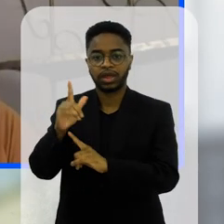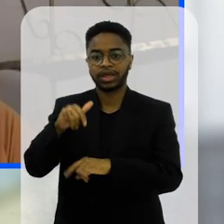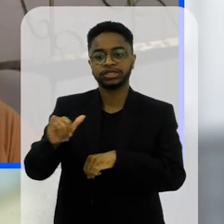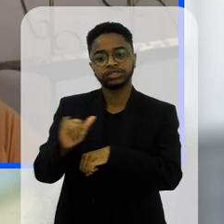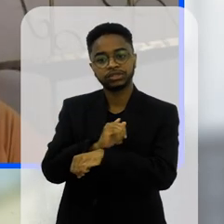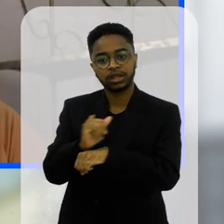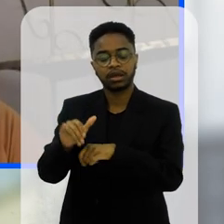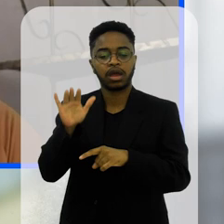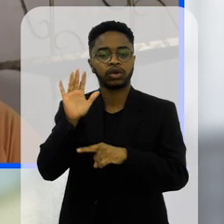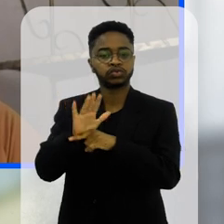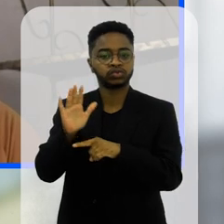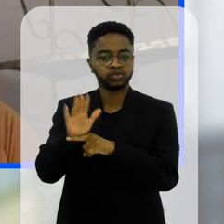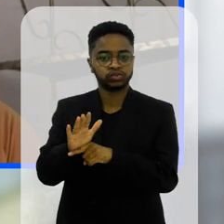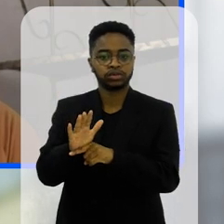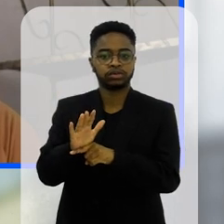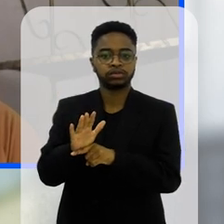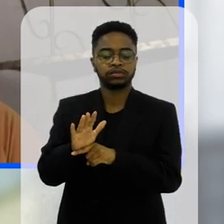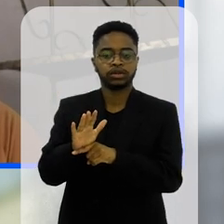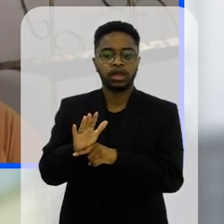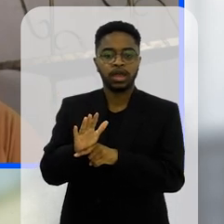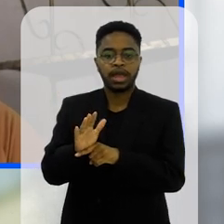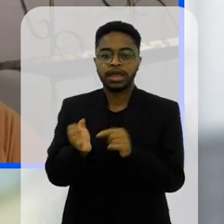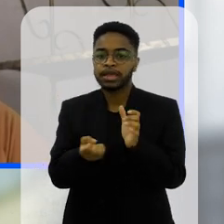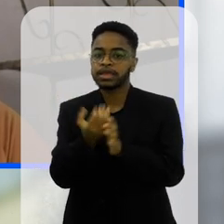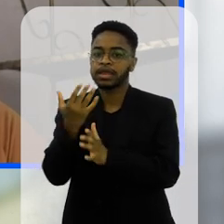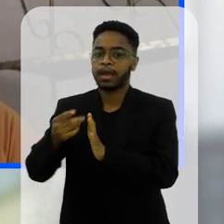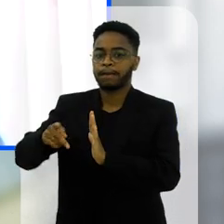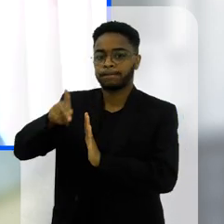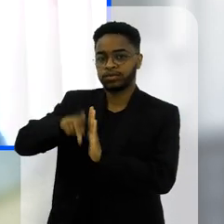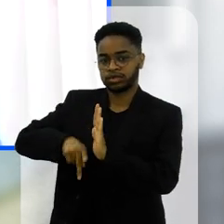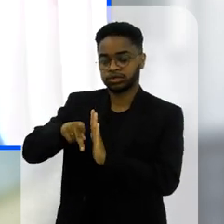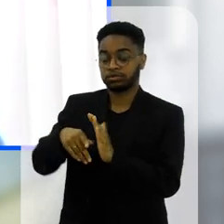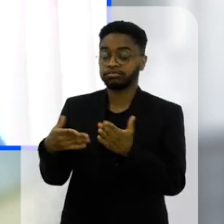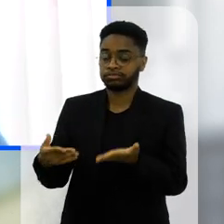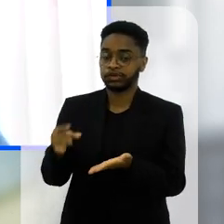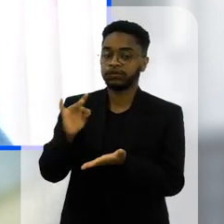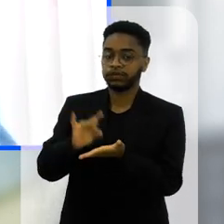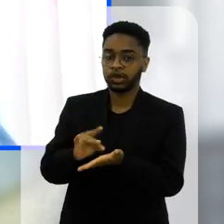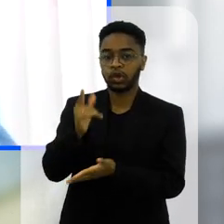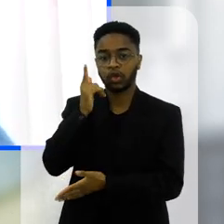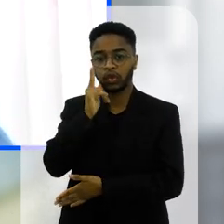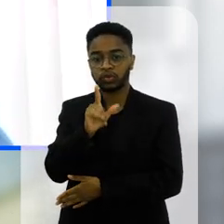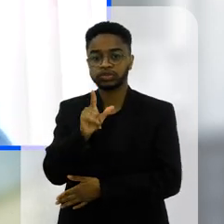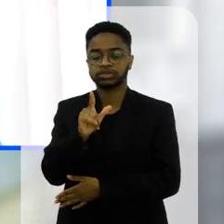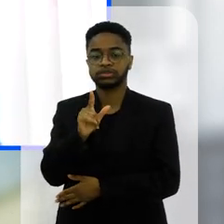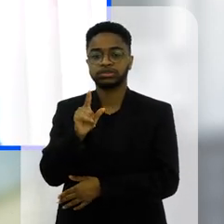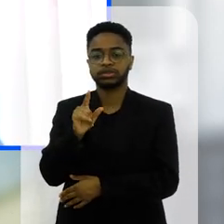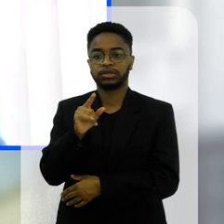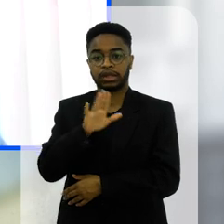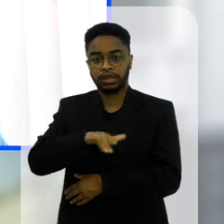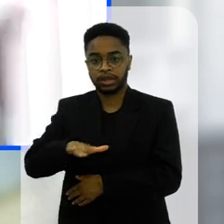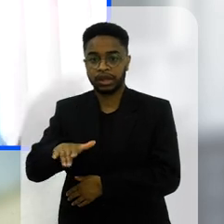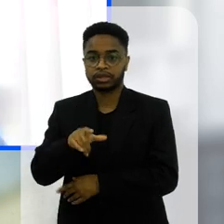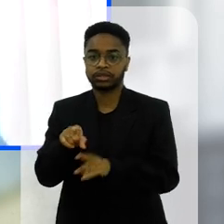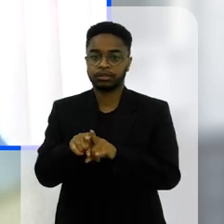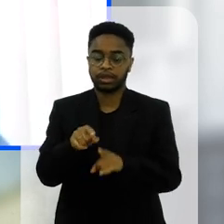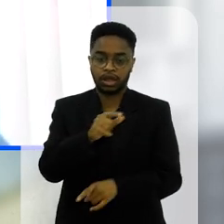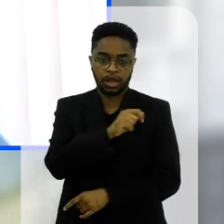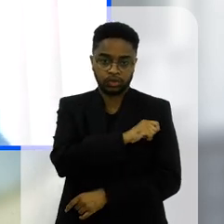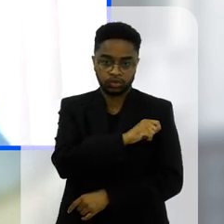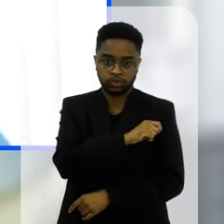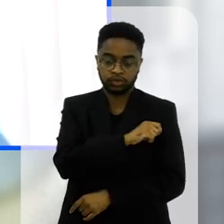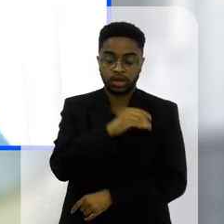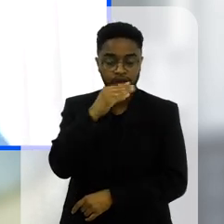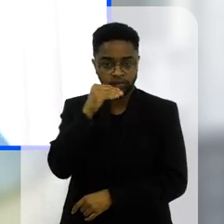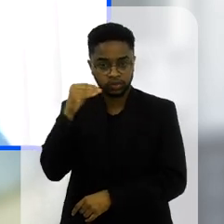mais uma ferramenta ali para auxiliar nessa construção de bons projetos isso é o que vai fazer com que os nossos crianças e adolescentes